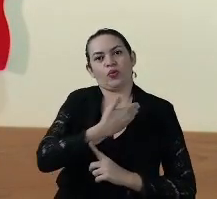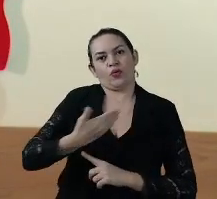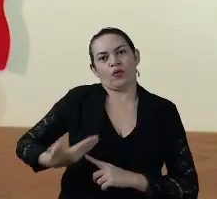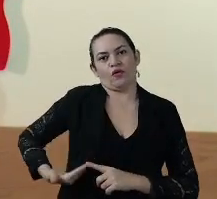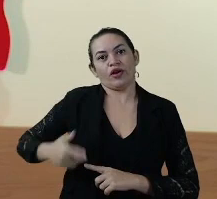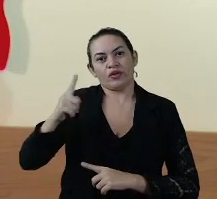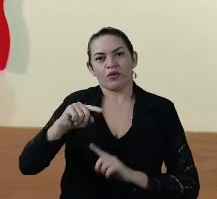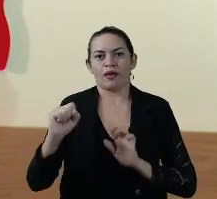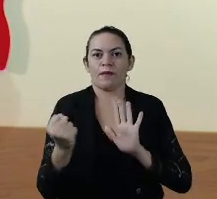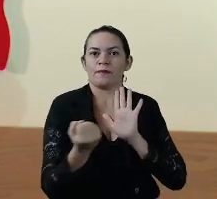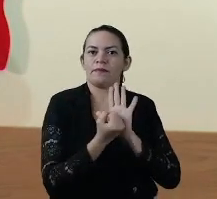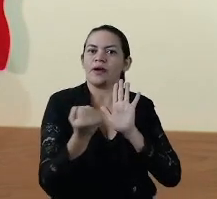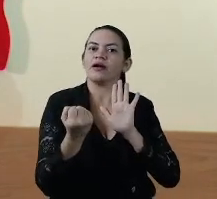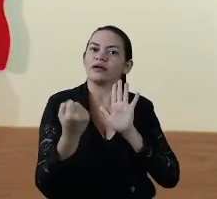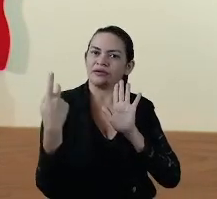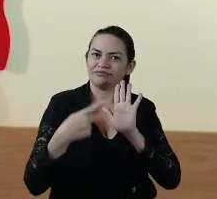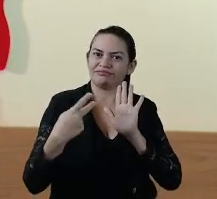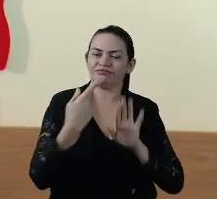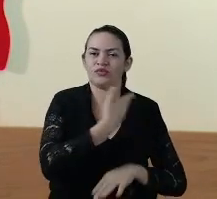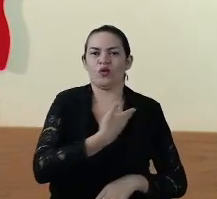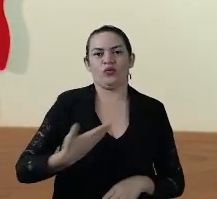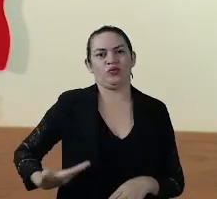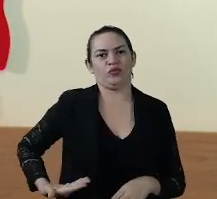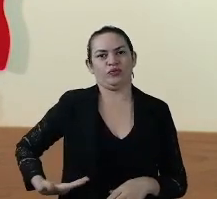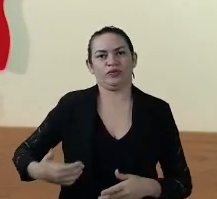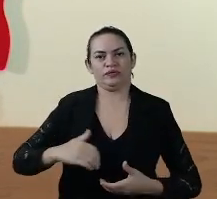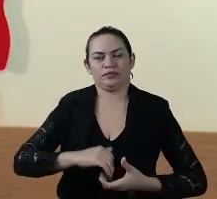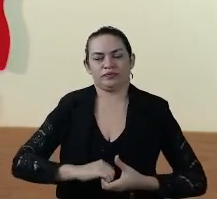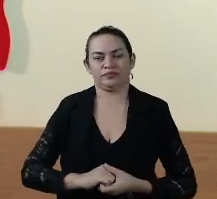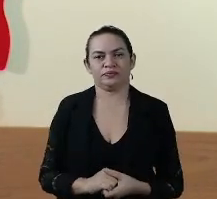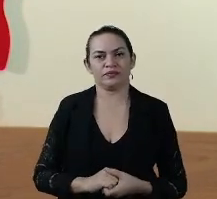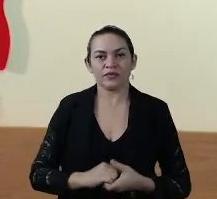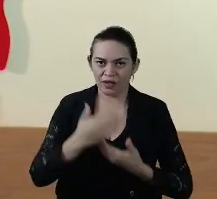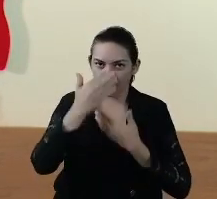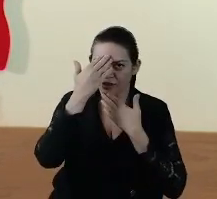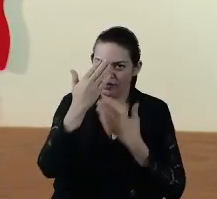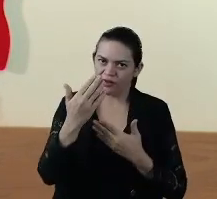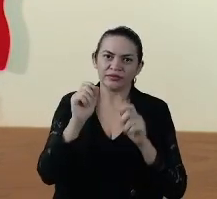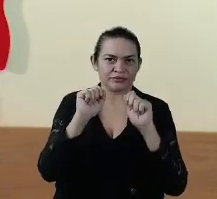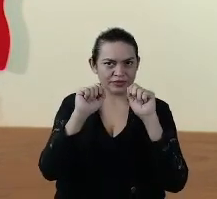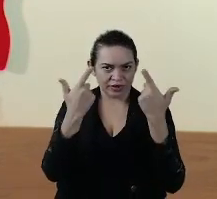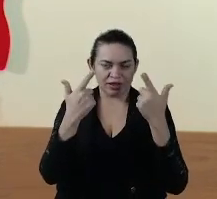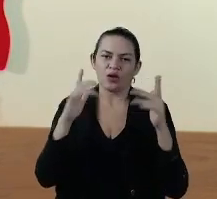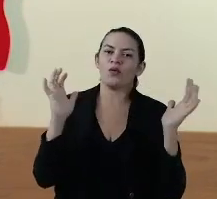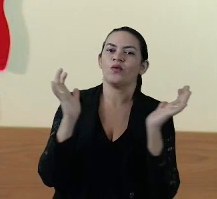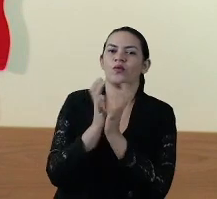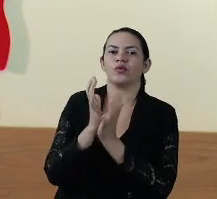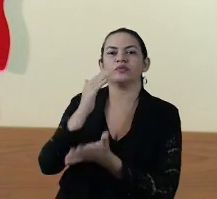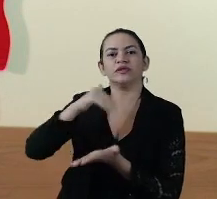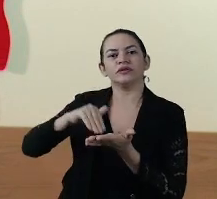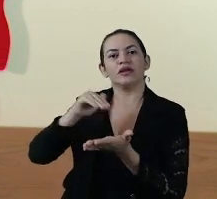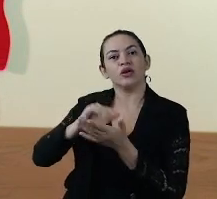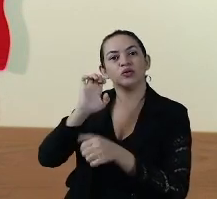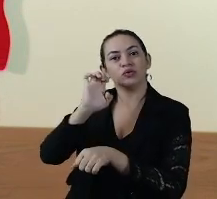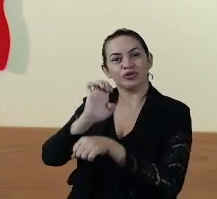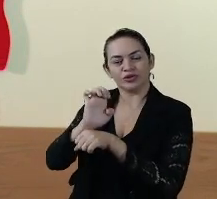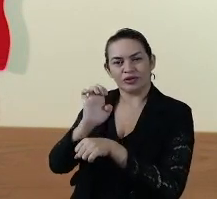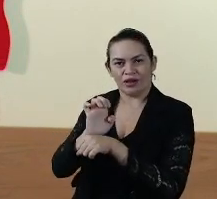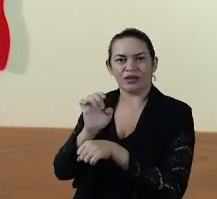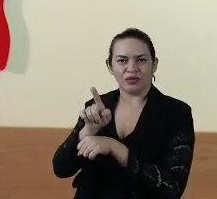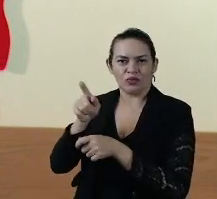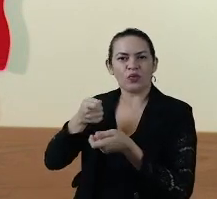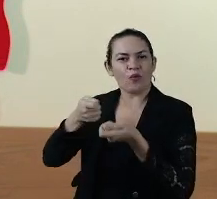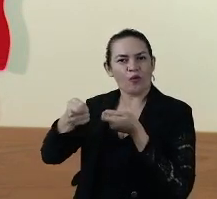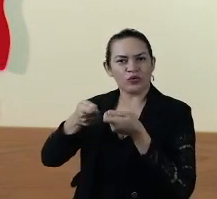que é a marca da nossa gestão. Agradeço, claro, a equipe da Secretaria de Estado da Transparência